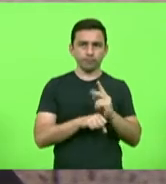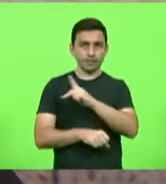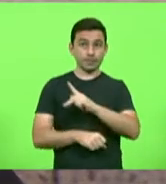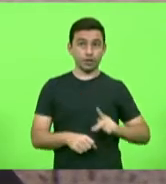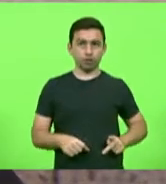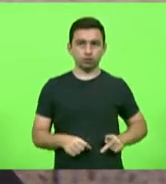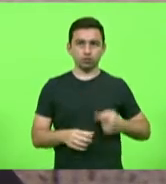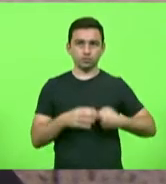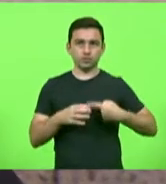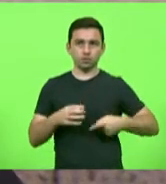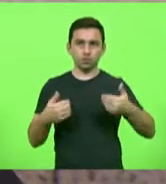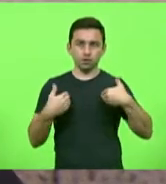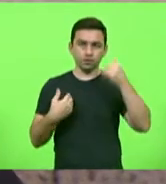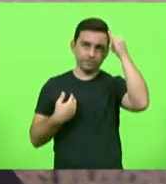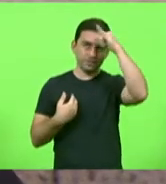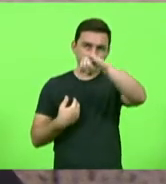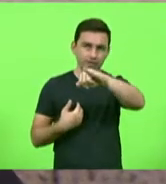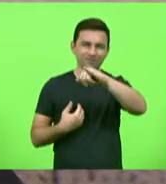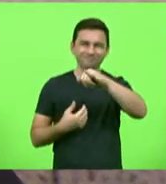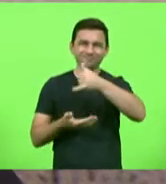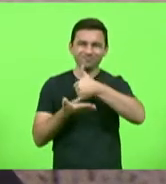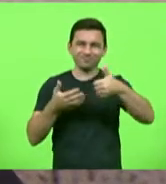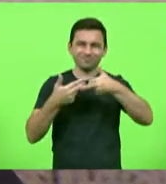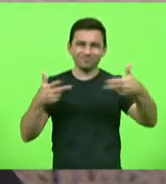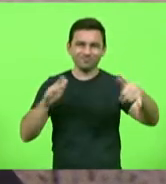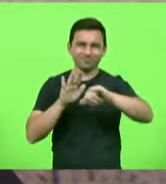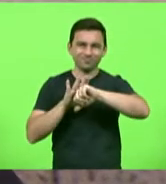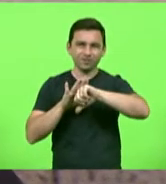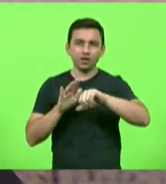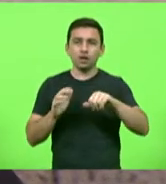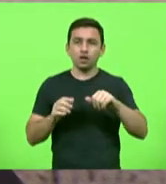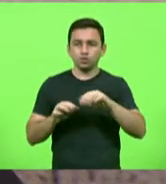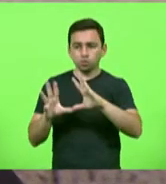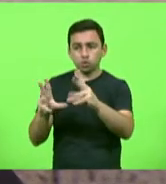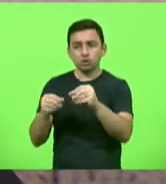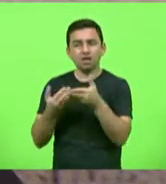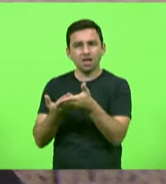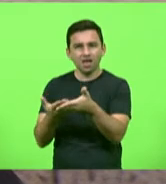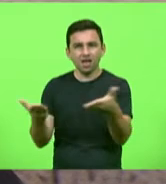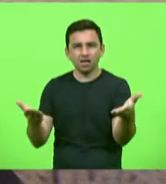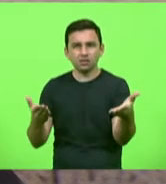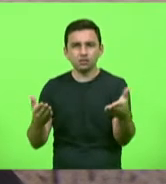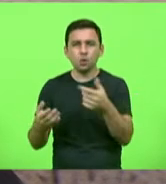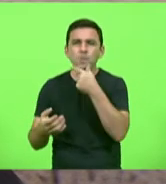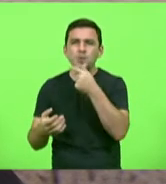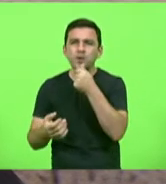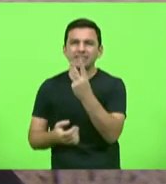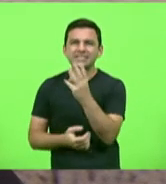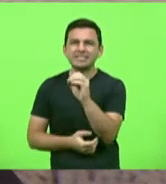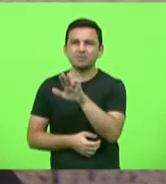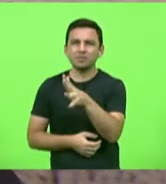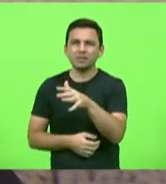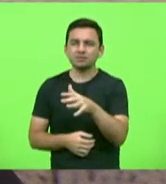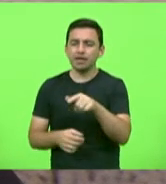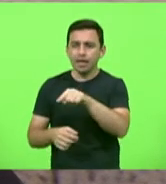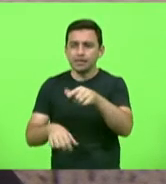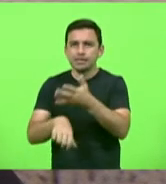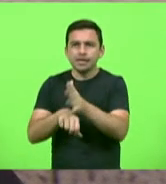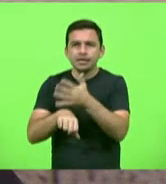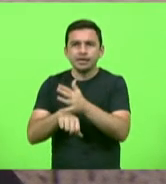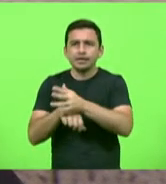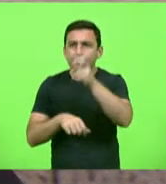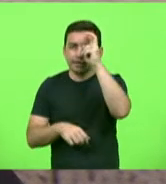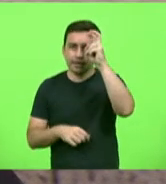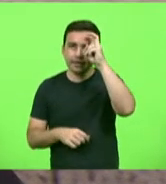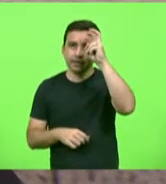Comissão de Combate e Prevenção às Drogas, os meninos internos, são cerca de 30, eles estavam lá praticando, toda quinta-feira